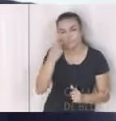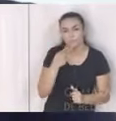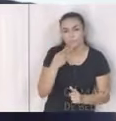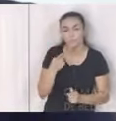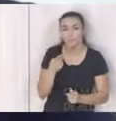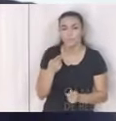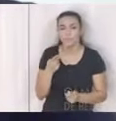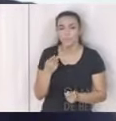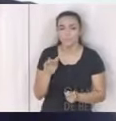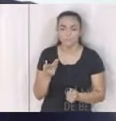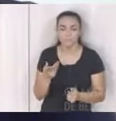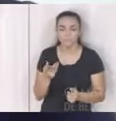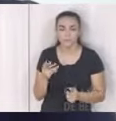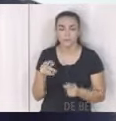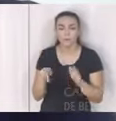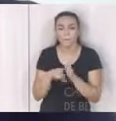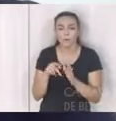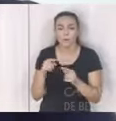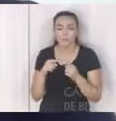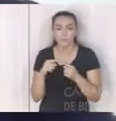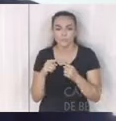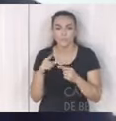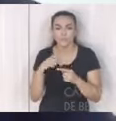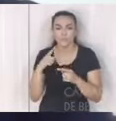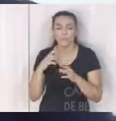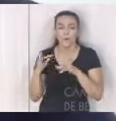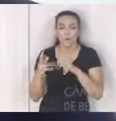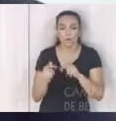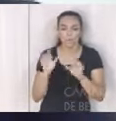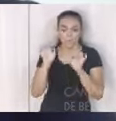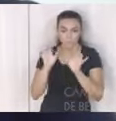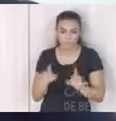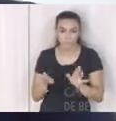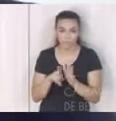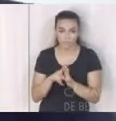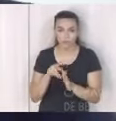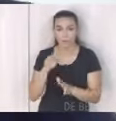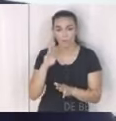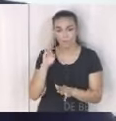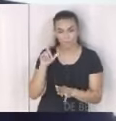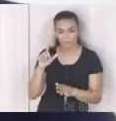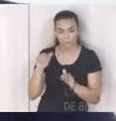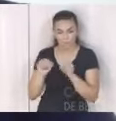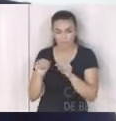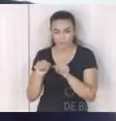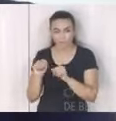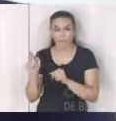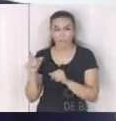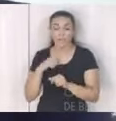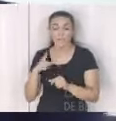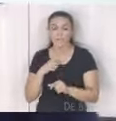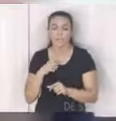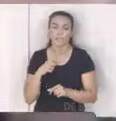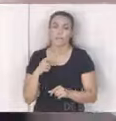um vamos dizer assim daquilo que nós chamamos de plano global específico que é o Belfaz que é como um pequeno plano diretor